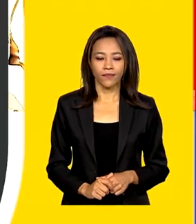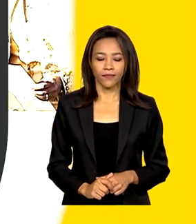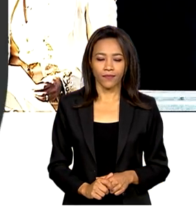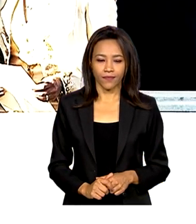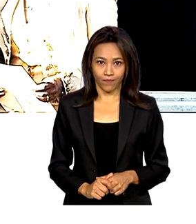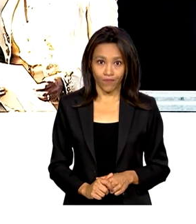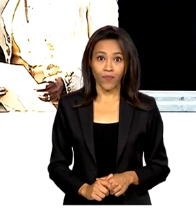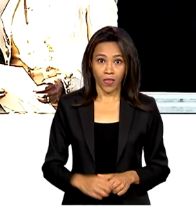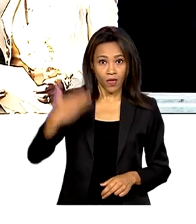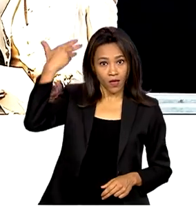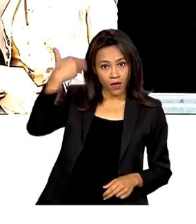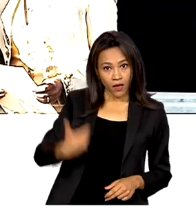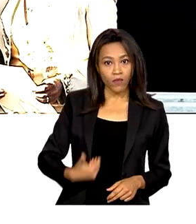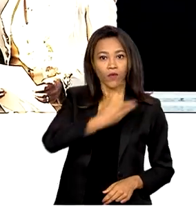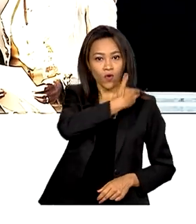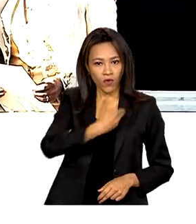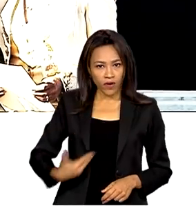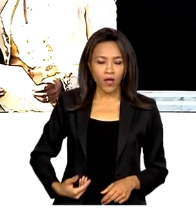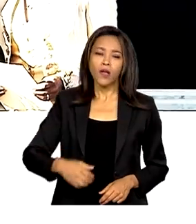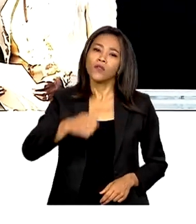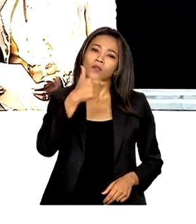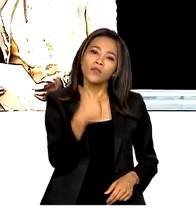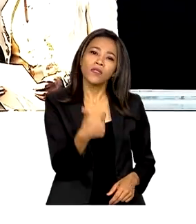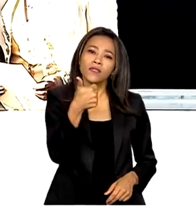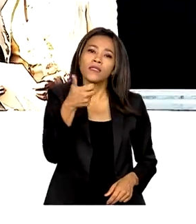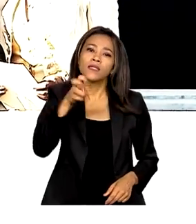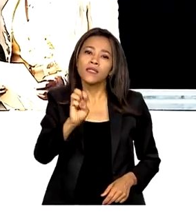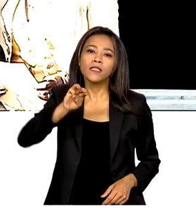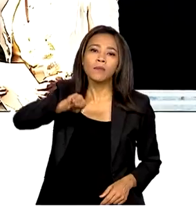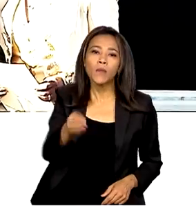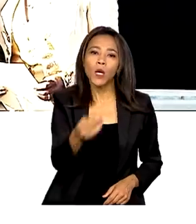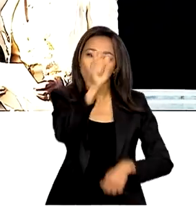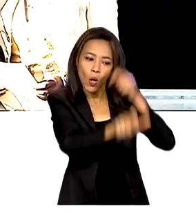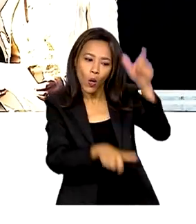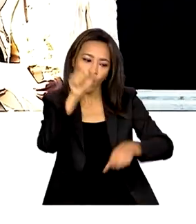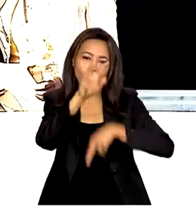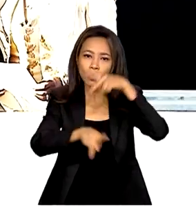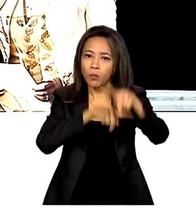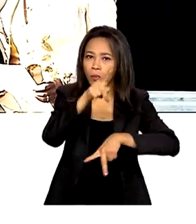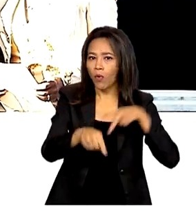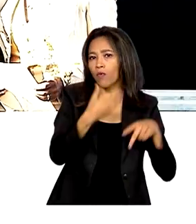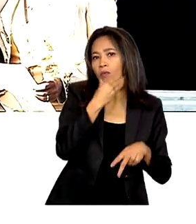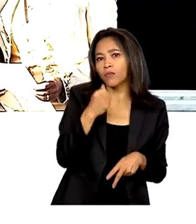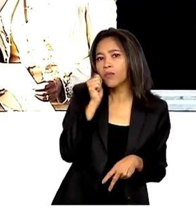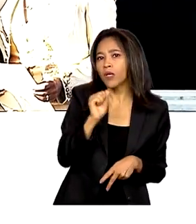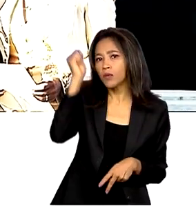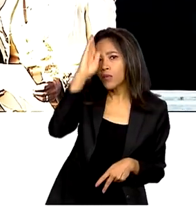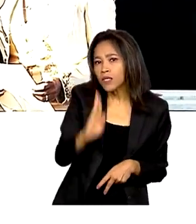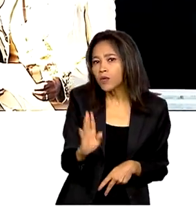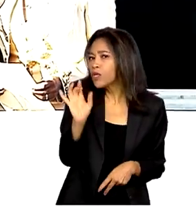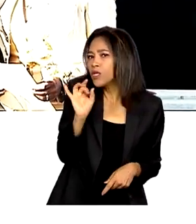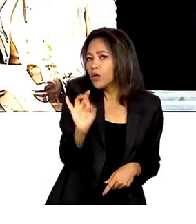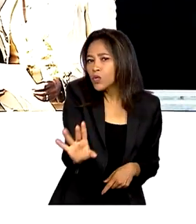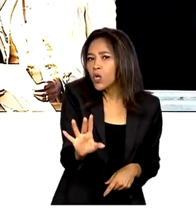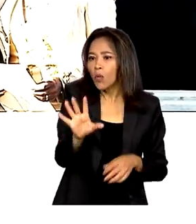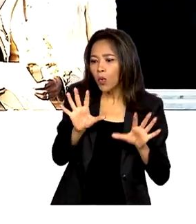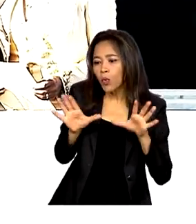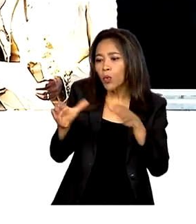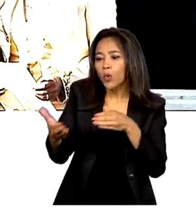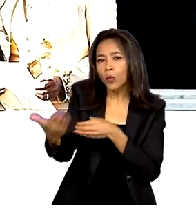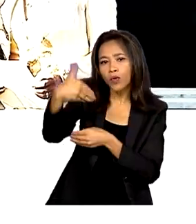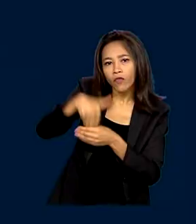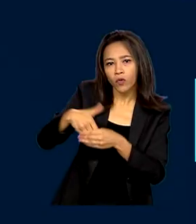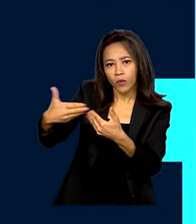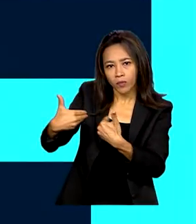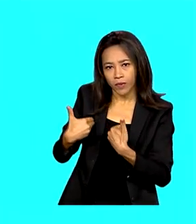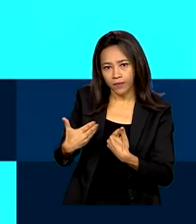Vou governar para 215 milhões de brasileiros e brasileiras e não apenas para quem votou em